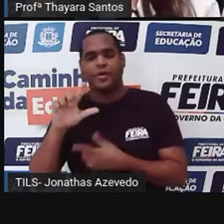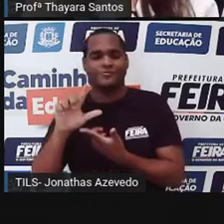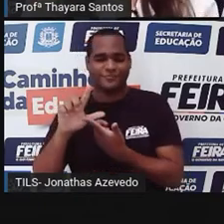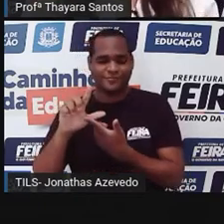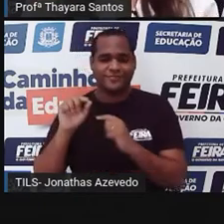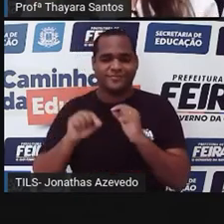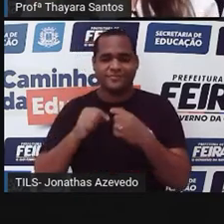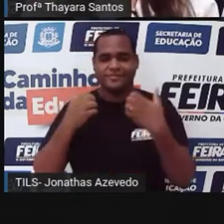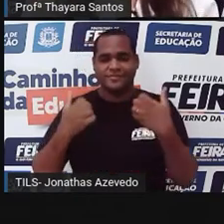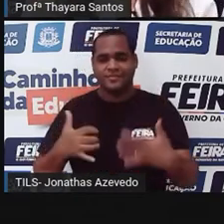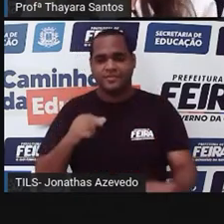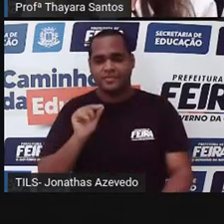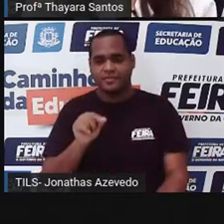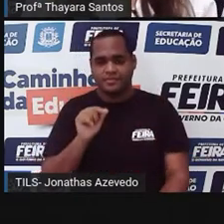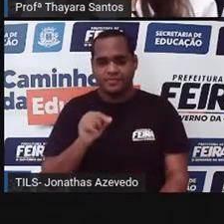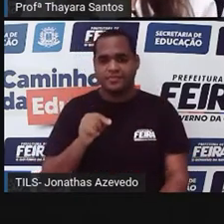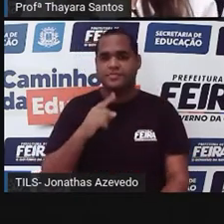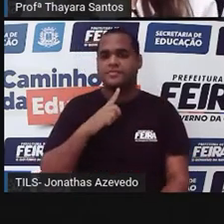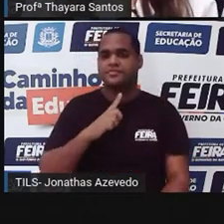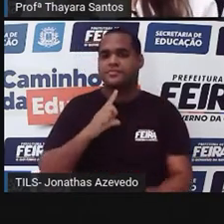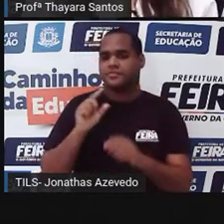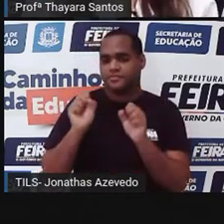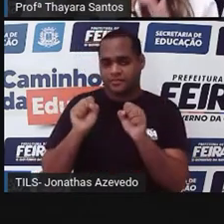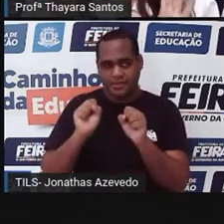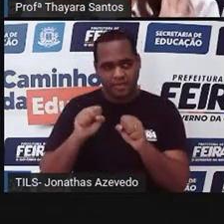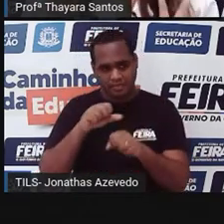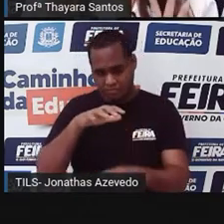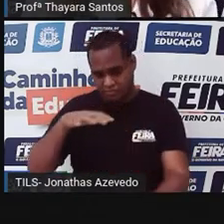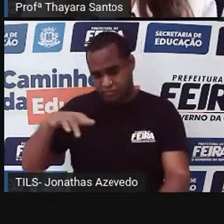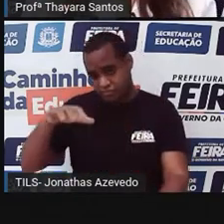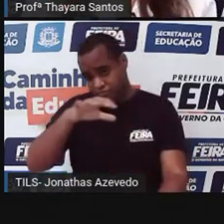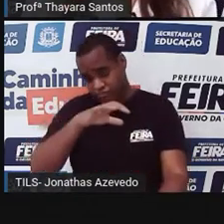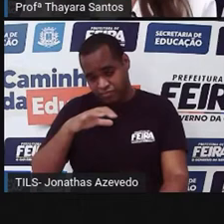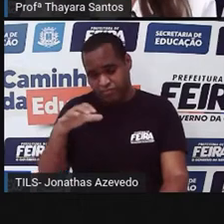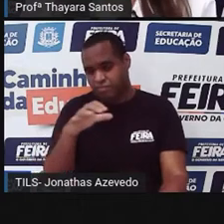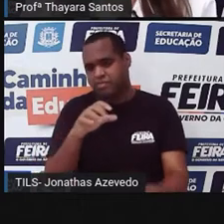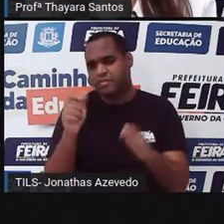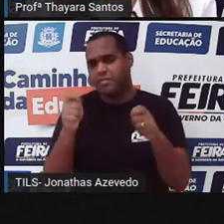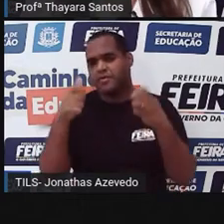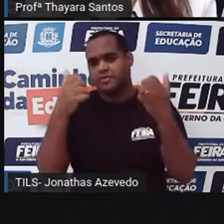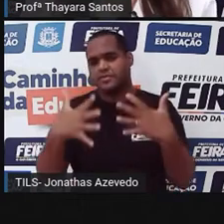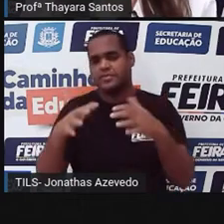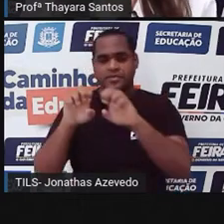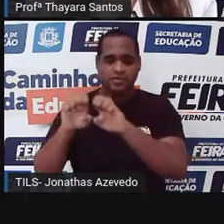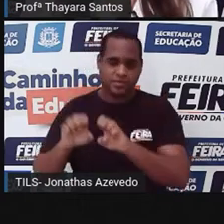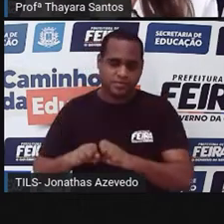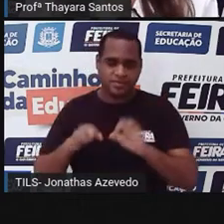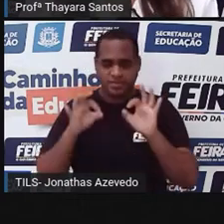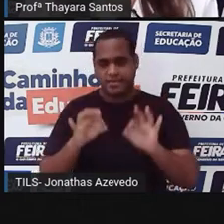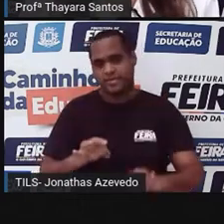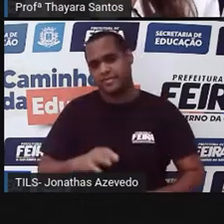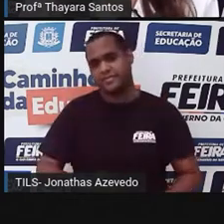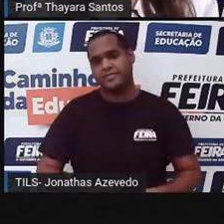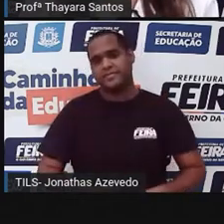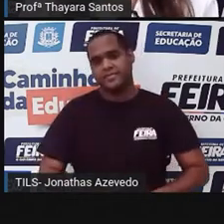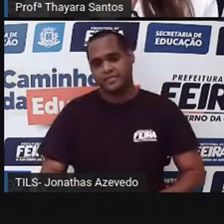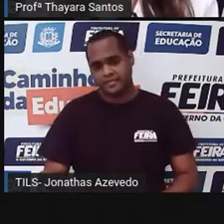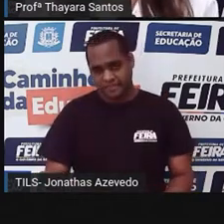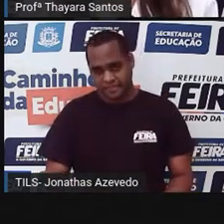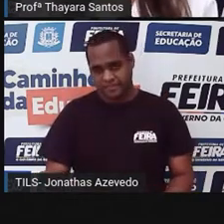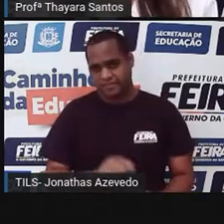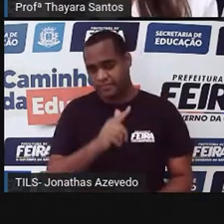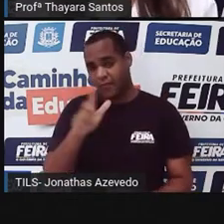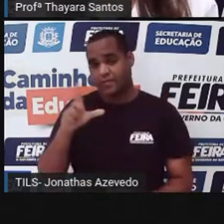E esse sistema ambulacral também serve para ajudar eles na locomoção. A gente vai ver daqui a pouquinho como é essa estrutura direita. E outra